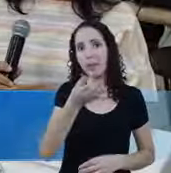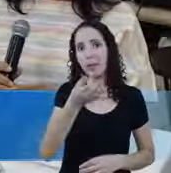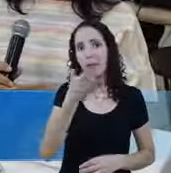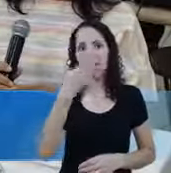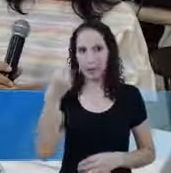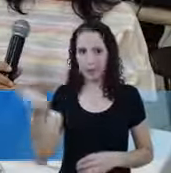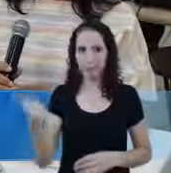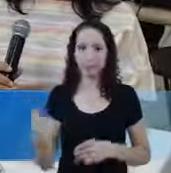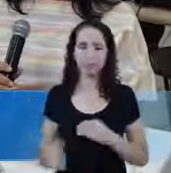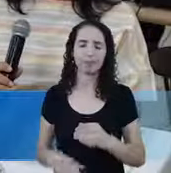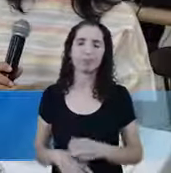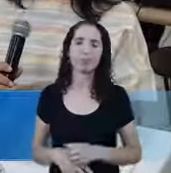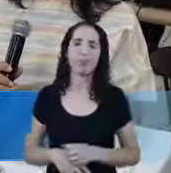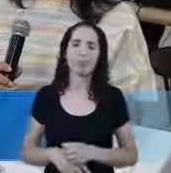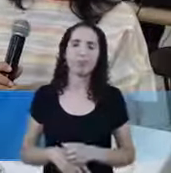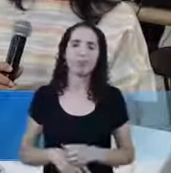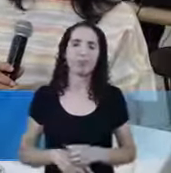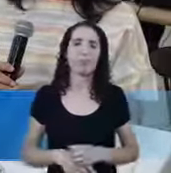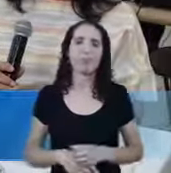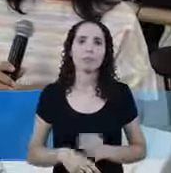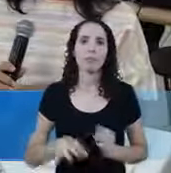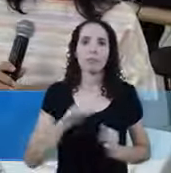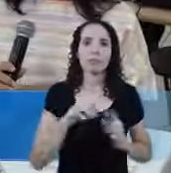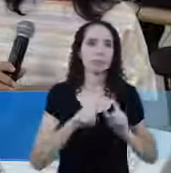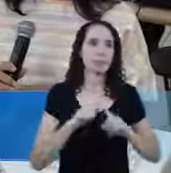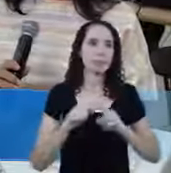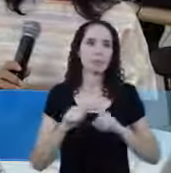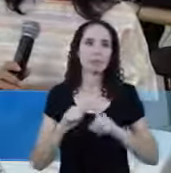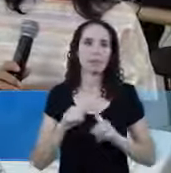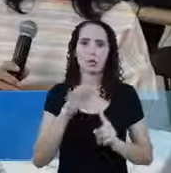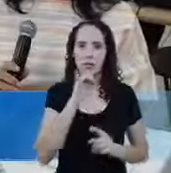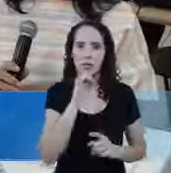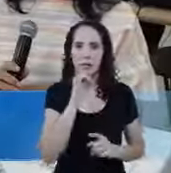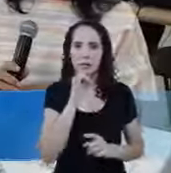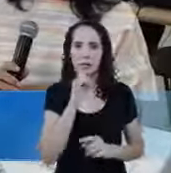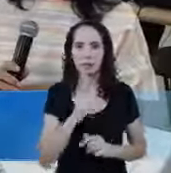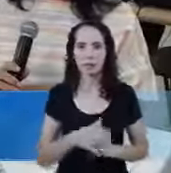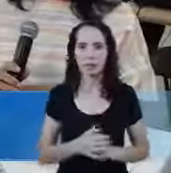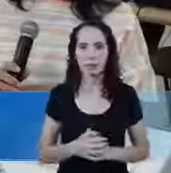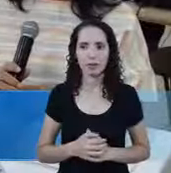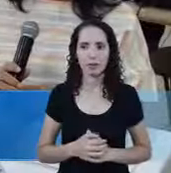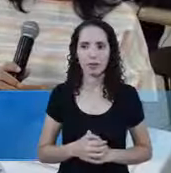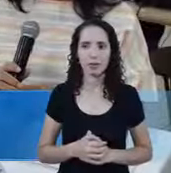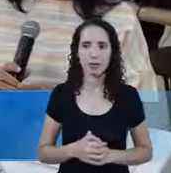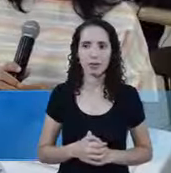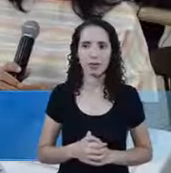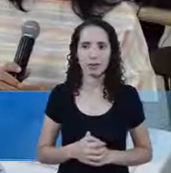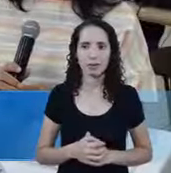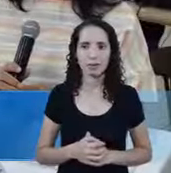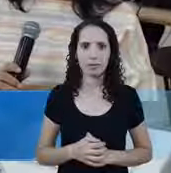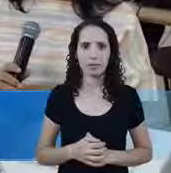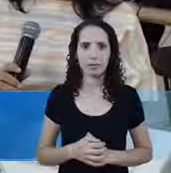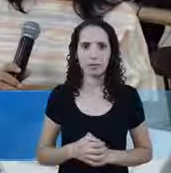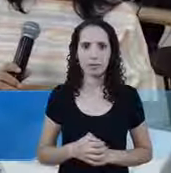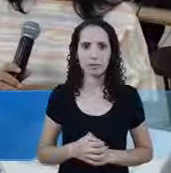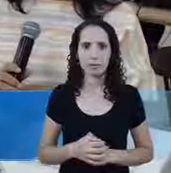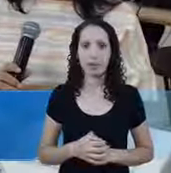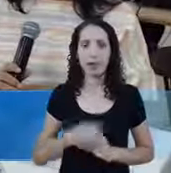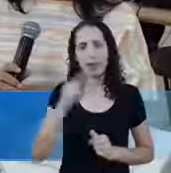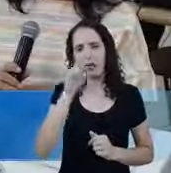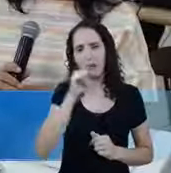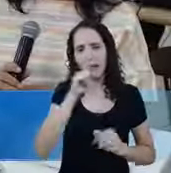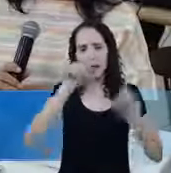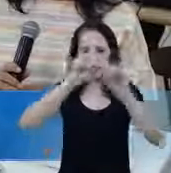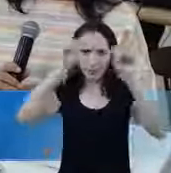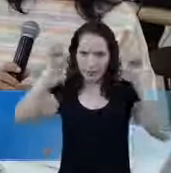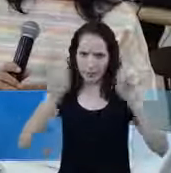Diz que, assim Essas questões vão se elaborando a questão do Que é, vão se aperfeiçoando no dia a dia, né Eventuais falhas no sistema devem